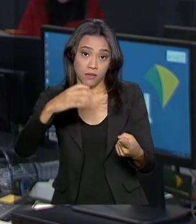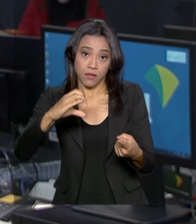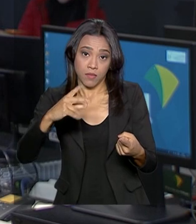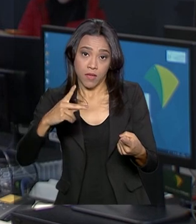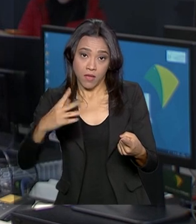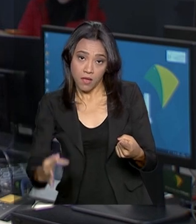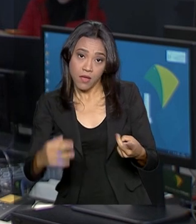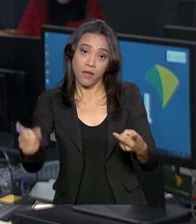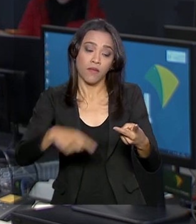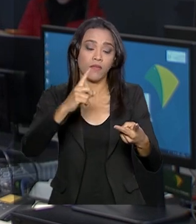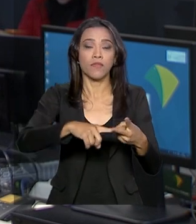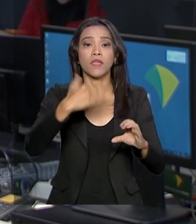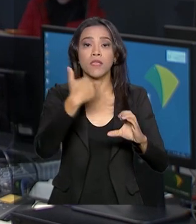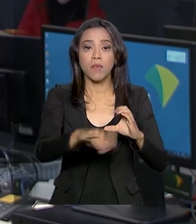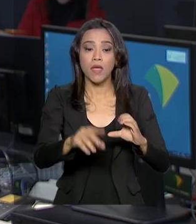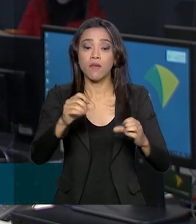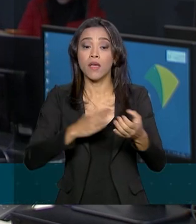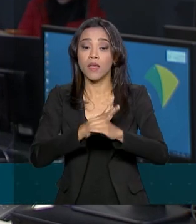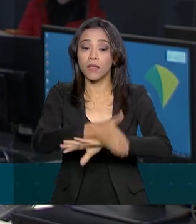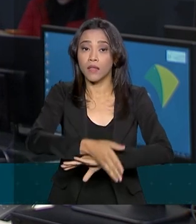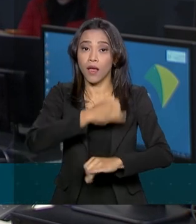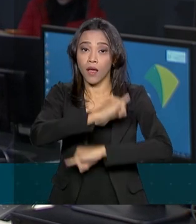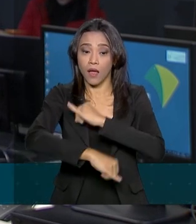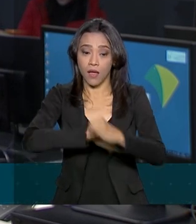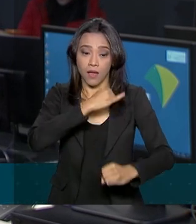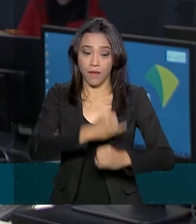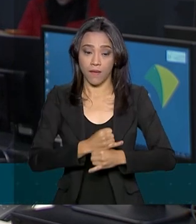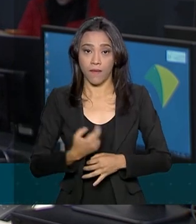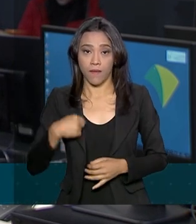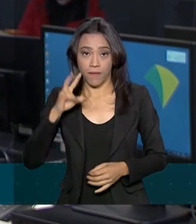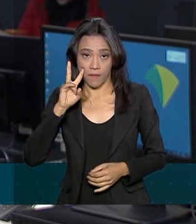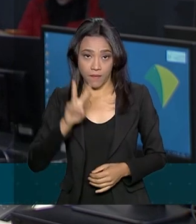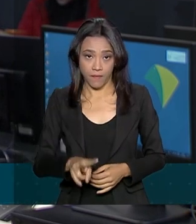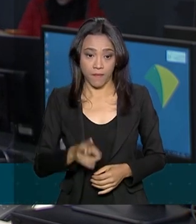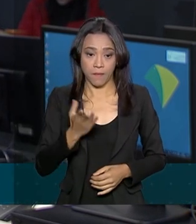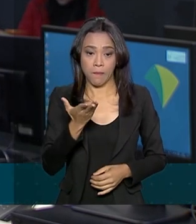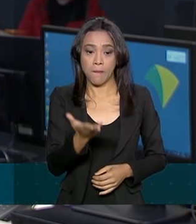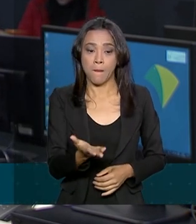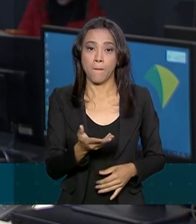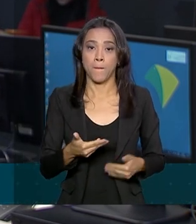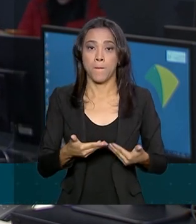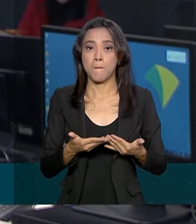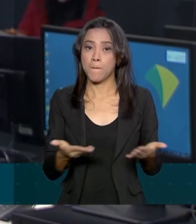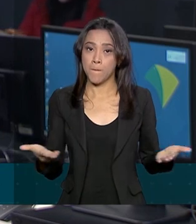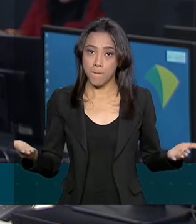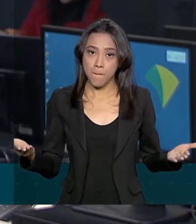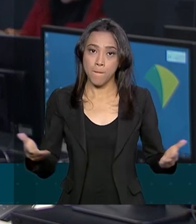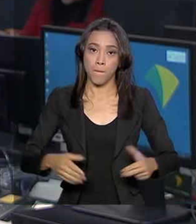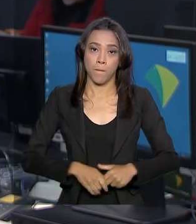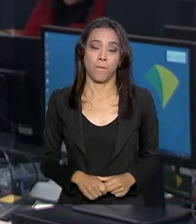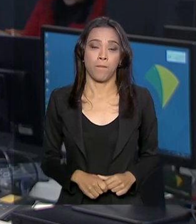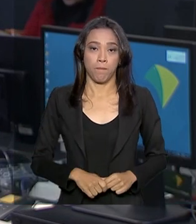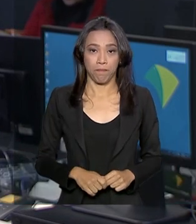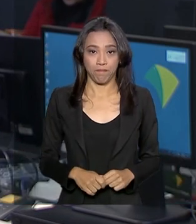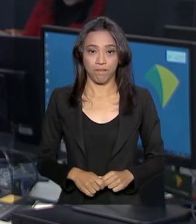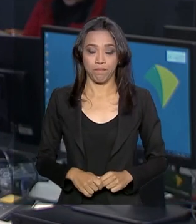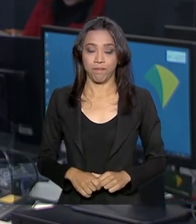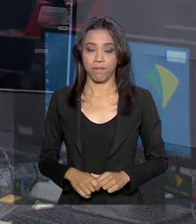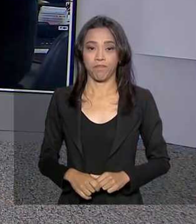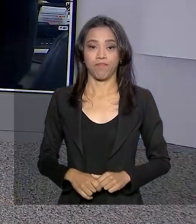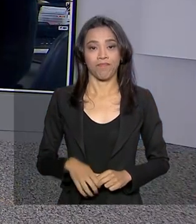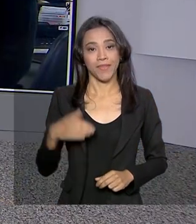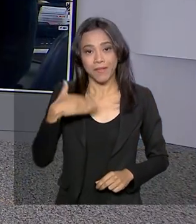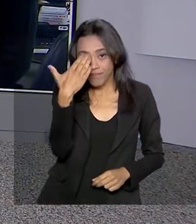Basta acessar o portal do MEC no endereço www.mec.gov.br. Renata.